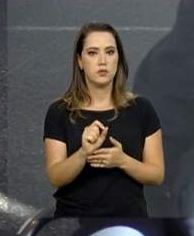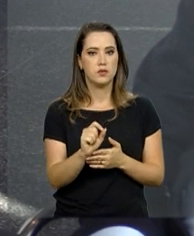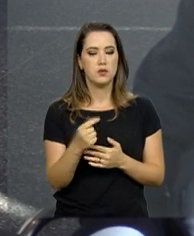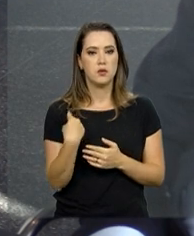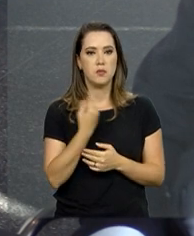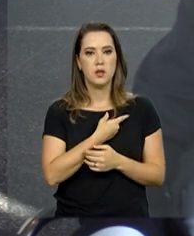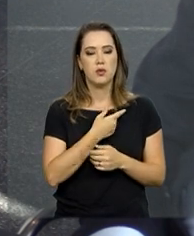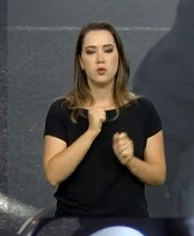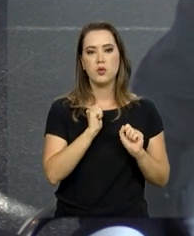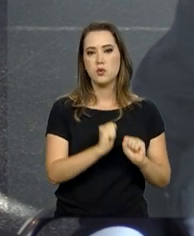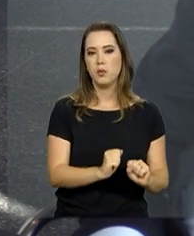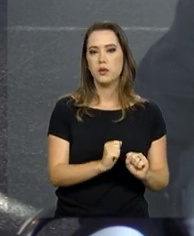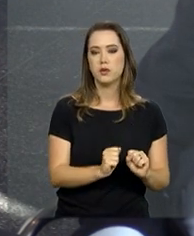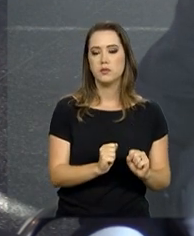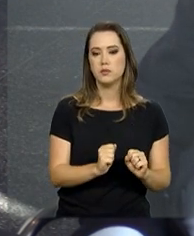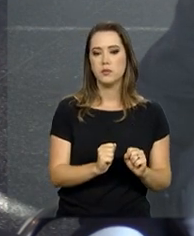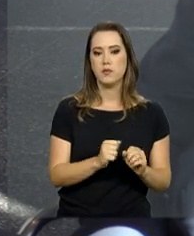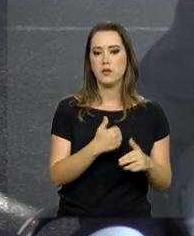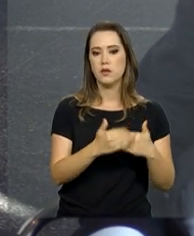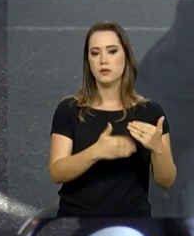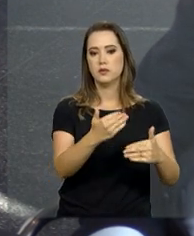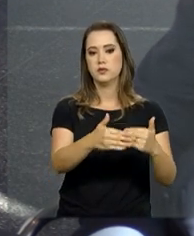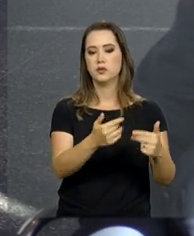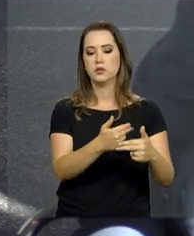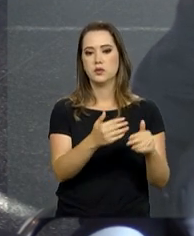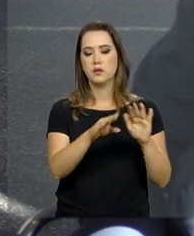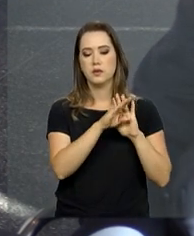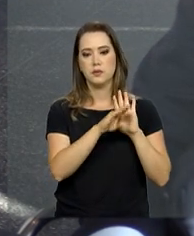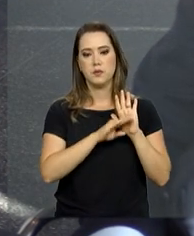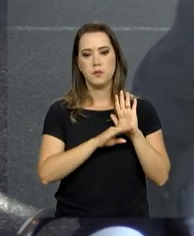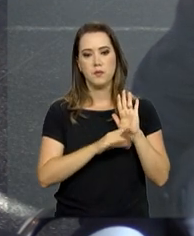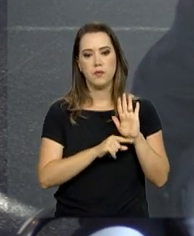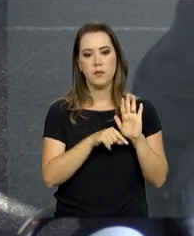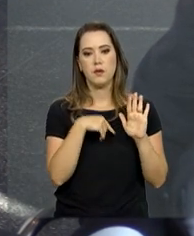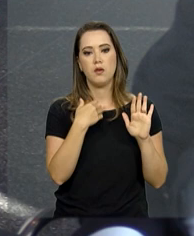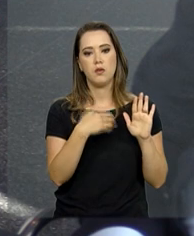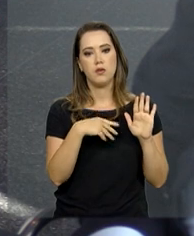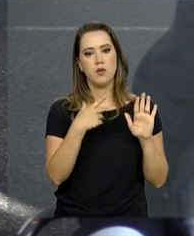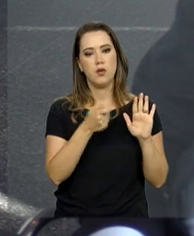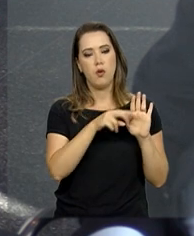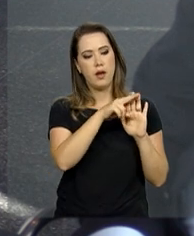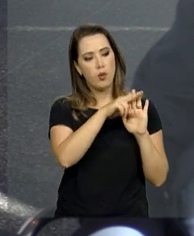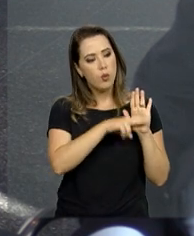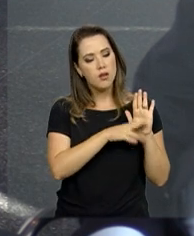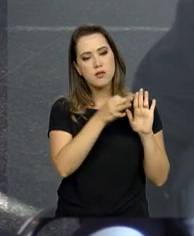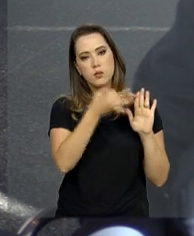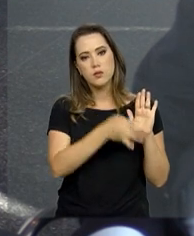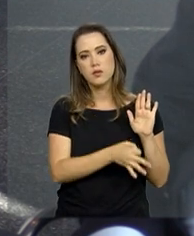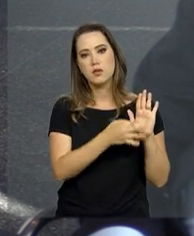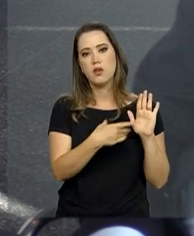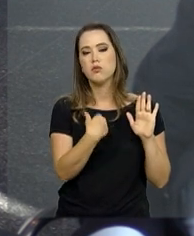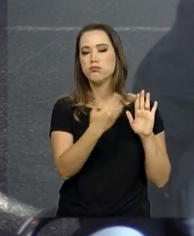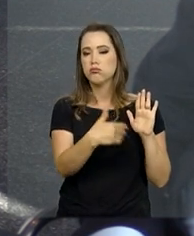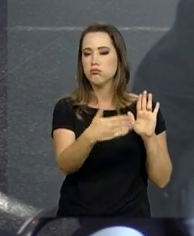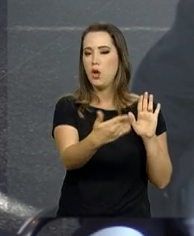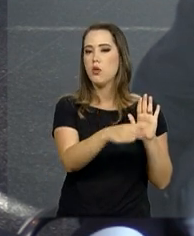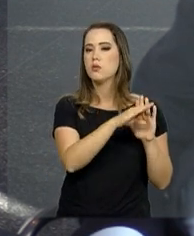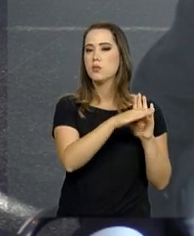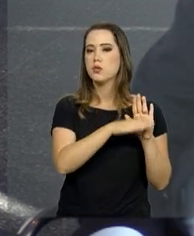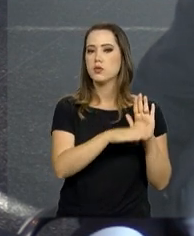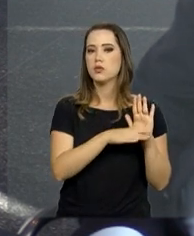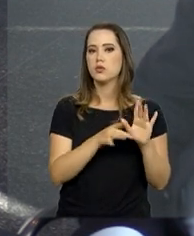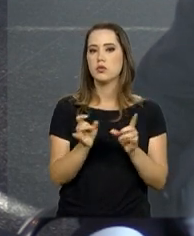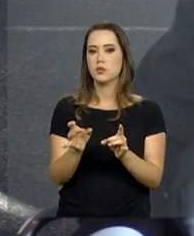pela nossa capacidade de desenvolver os projetos, de desenvolver um marco regulatório eficiente e levar os projetos para